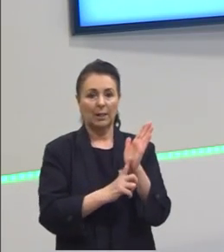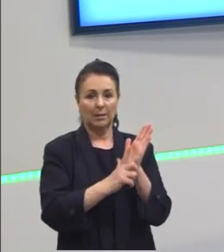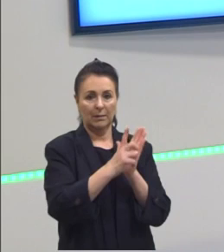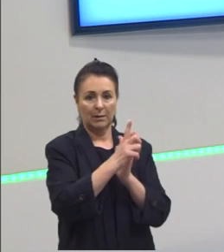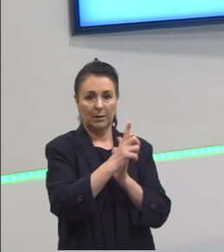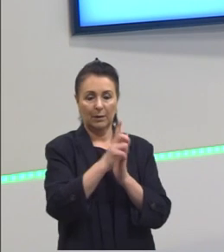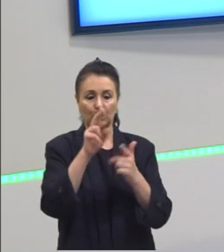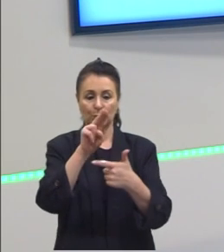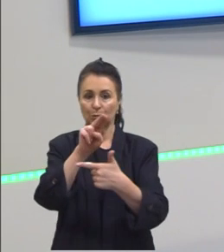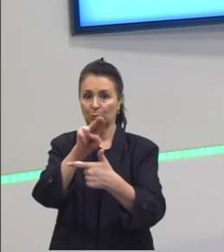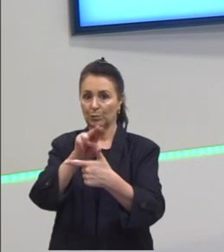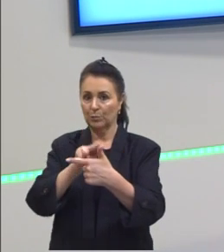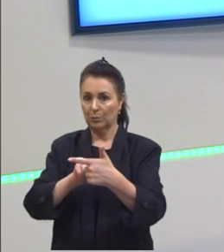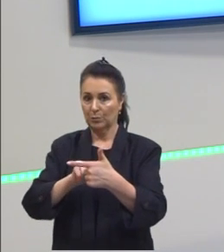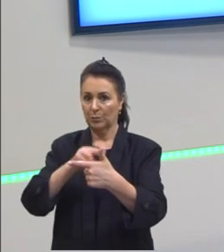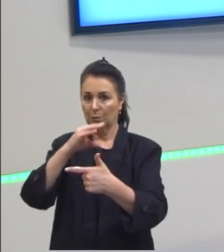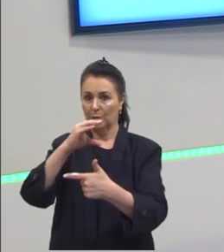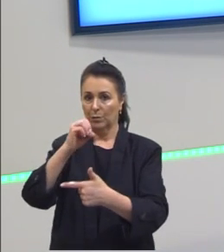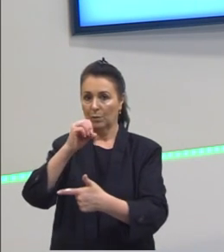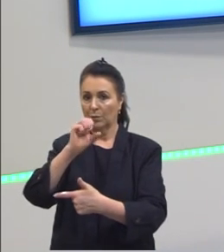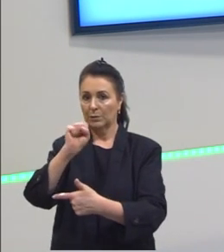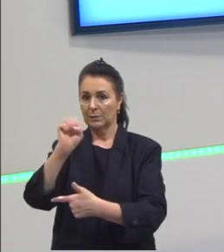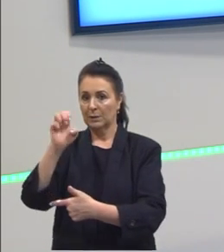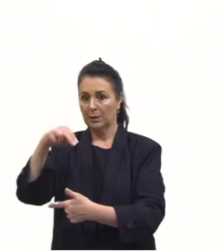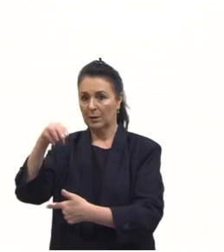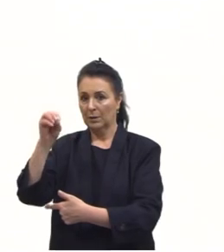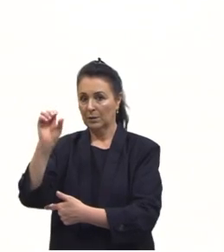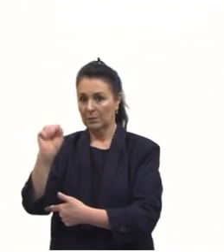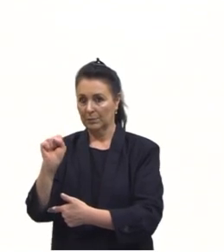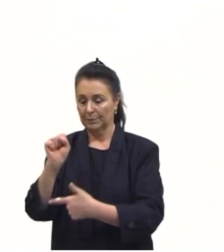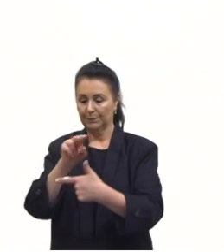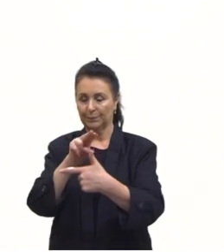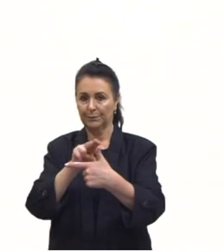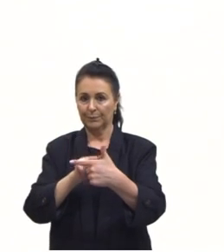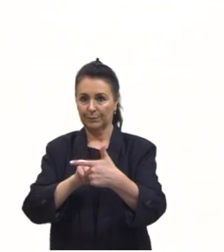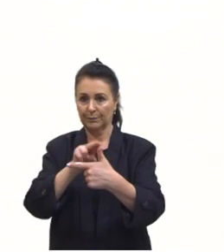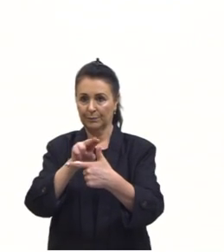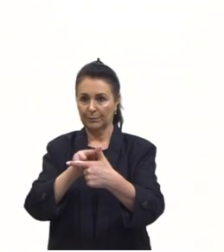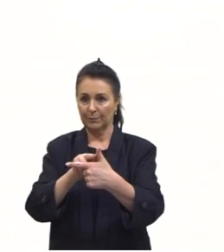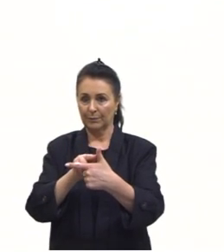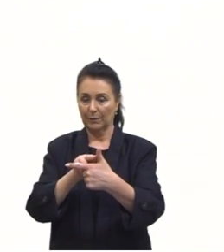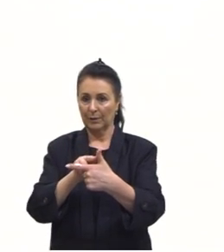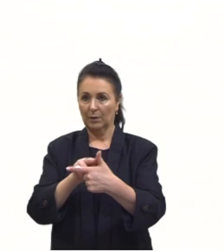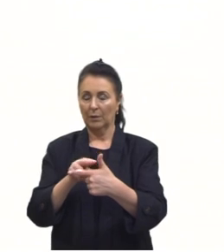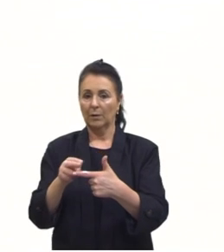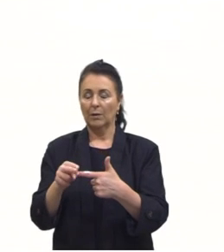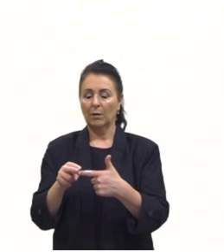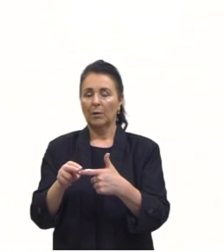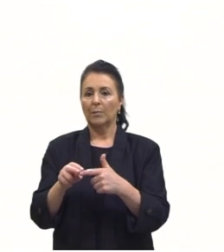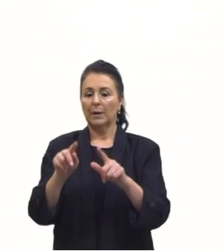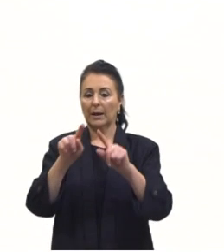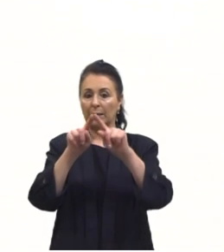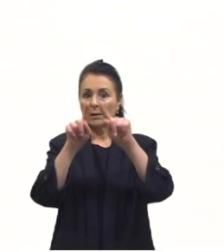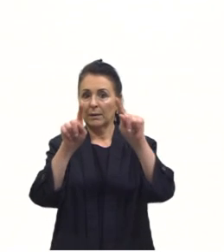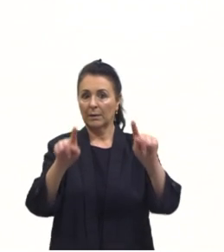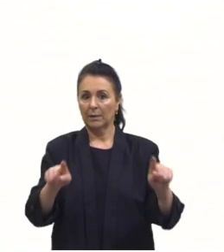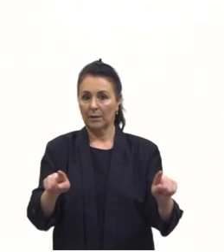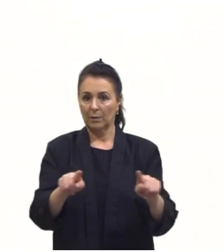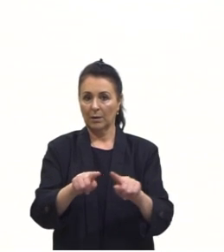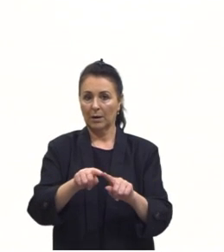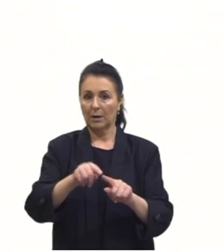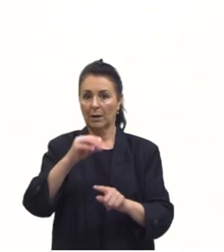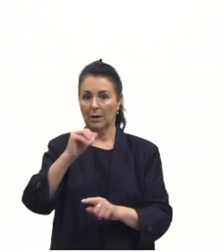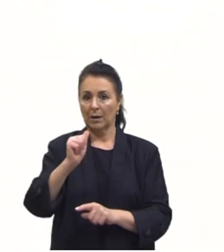cossenos a primeira lei que nós vamos estudar aqui serve então para ângulos para triângulos cutângulos